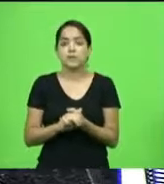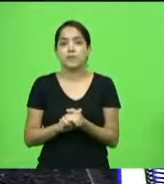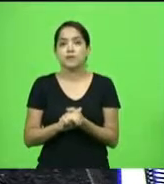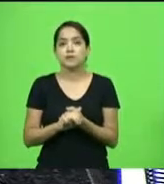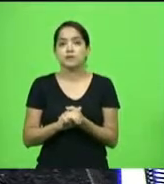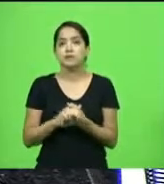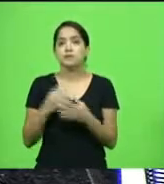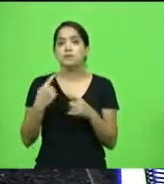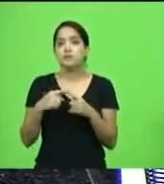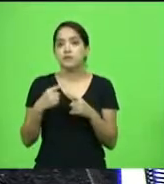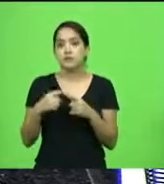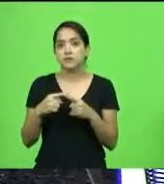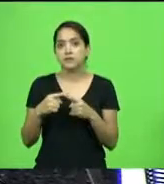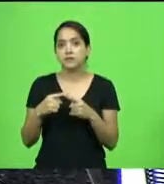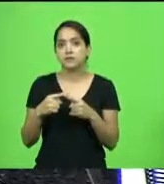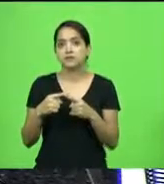isso.